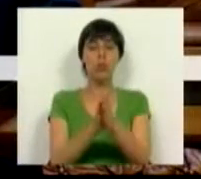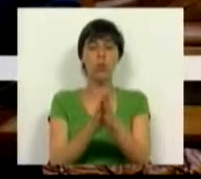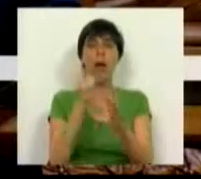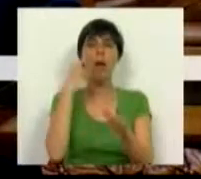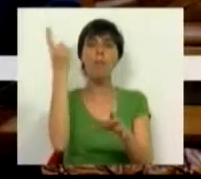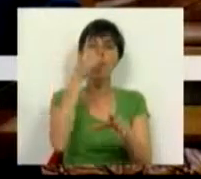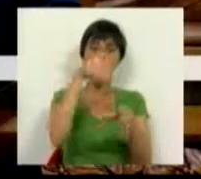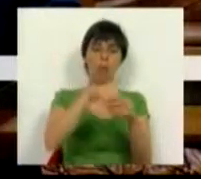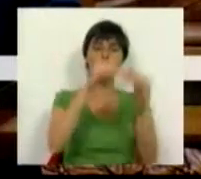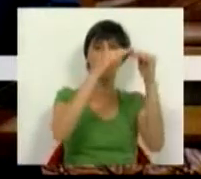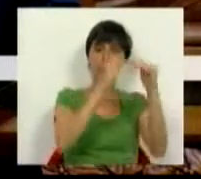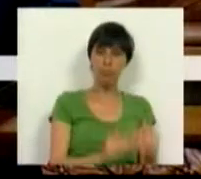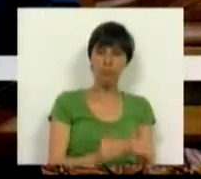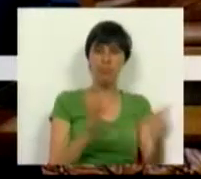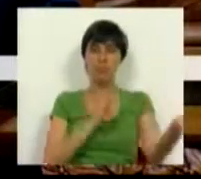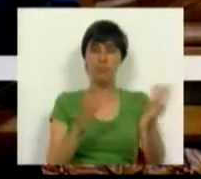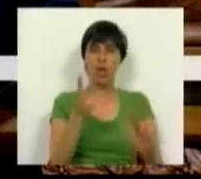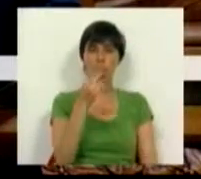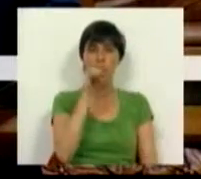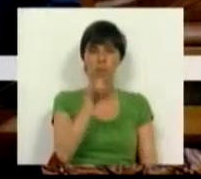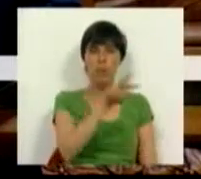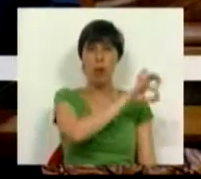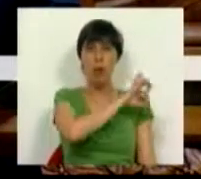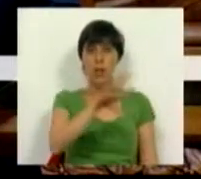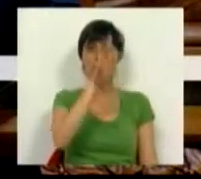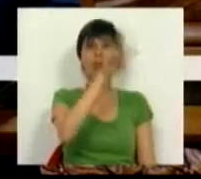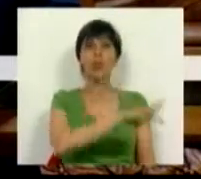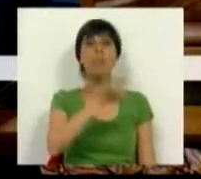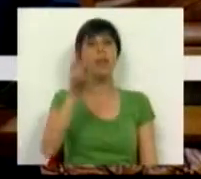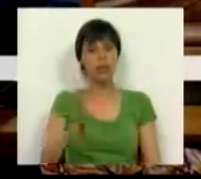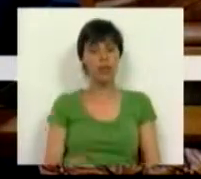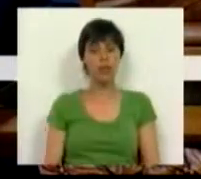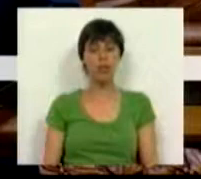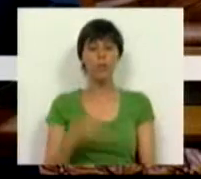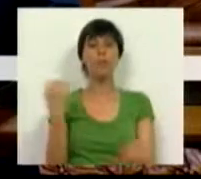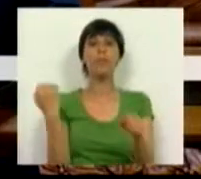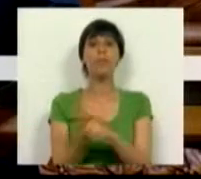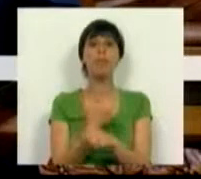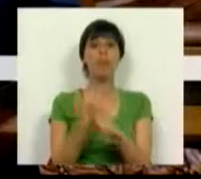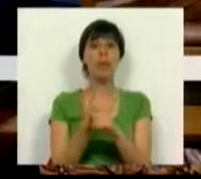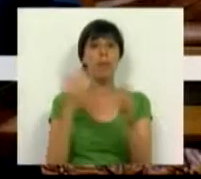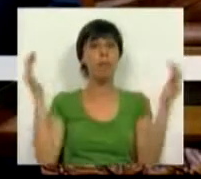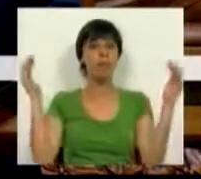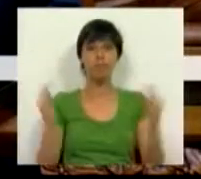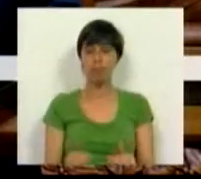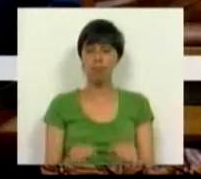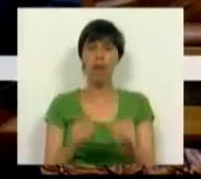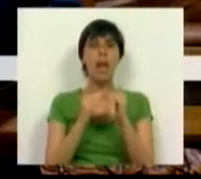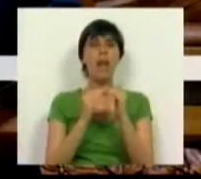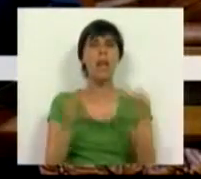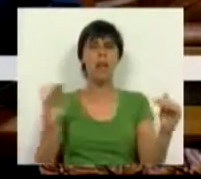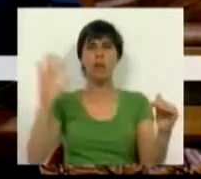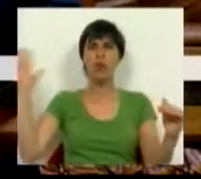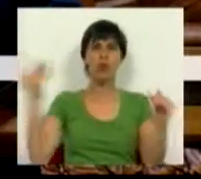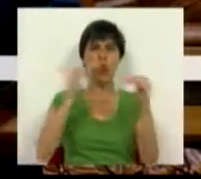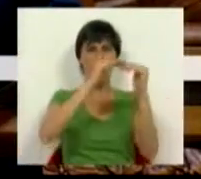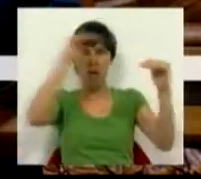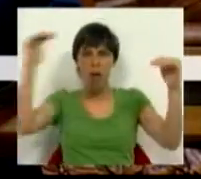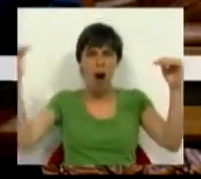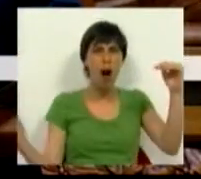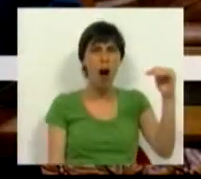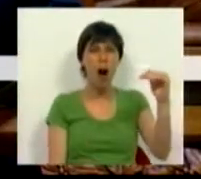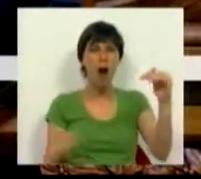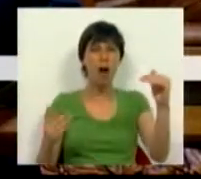procura interna caiu cerca de 2.800 milhões. O emprego recuou para o nível mais baixo